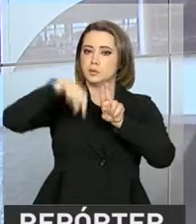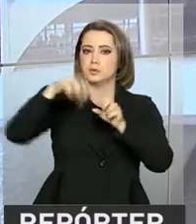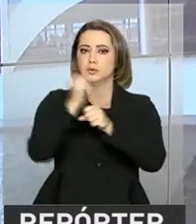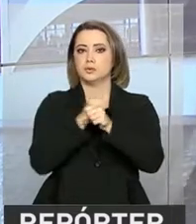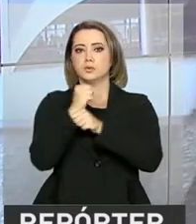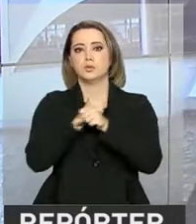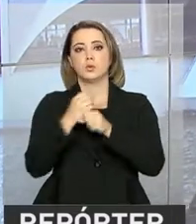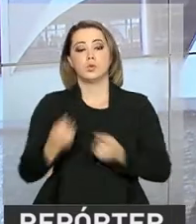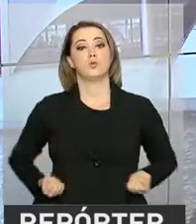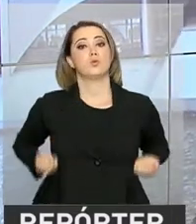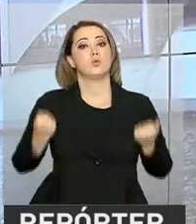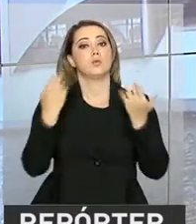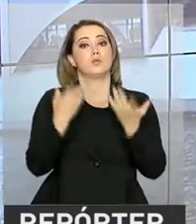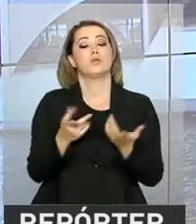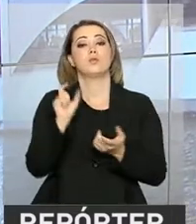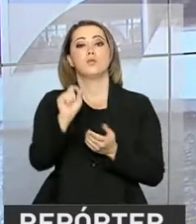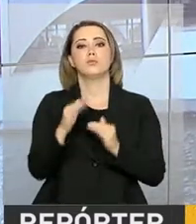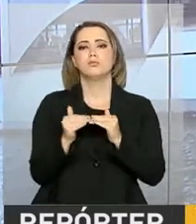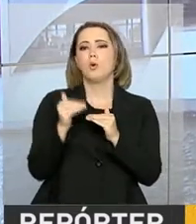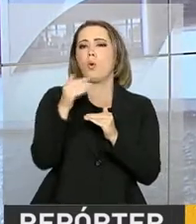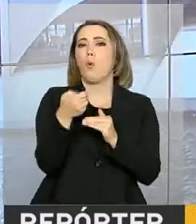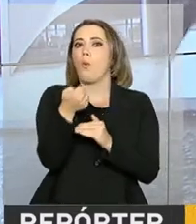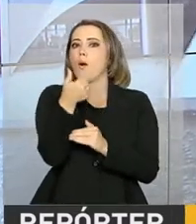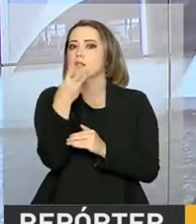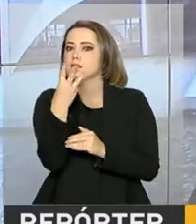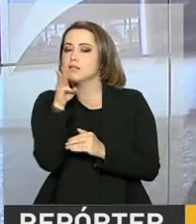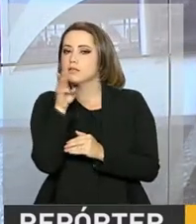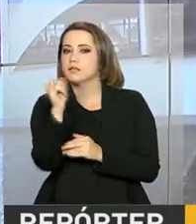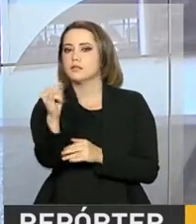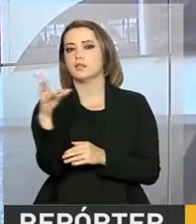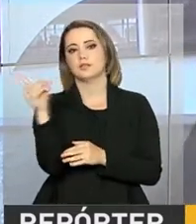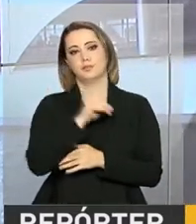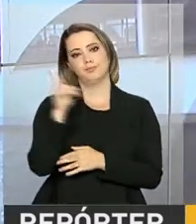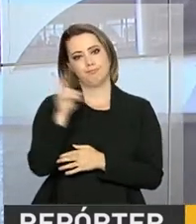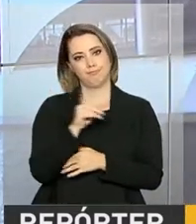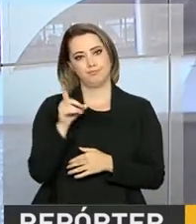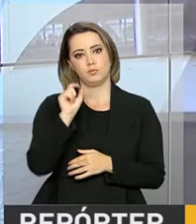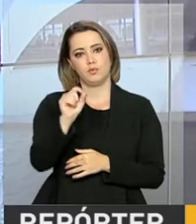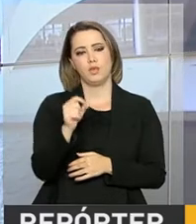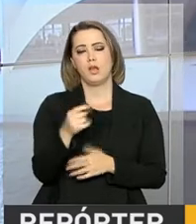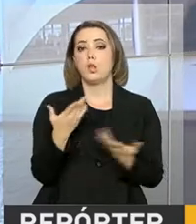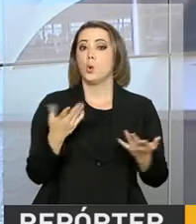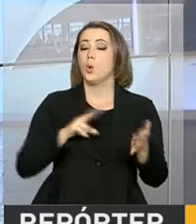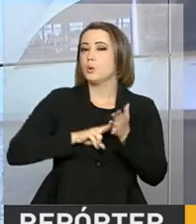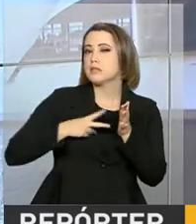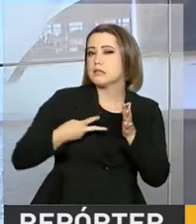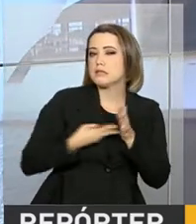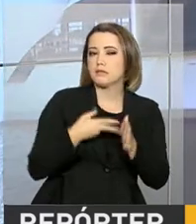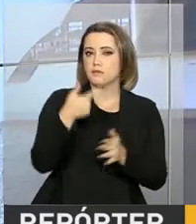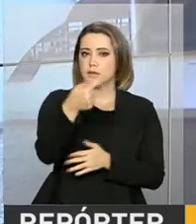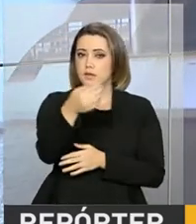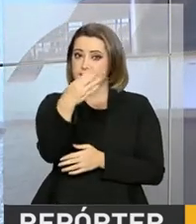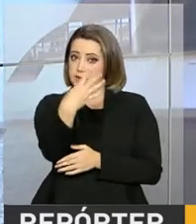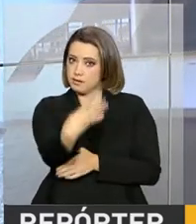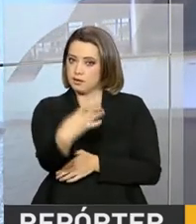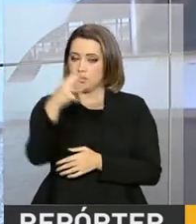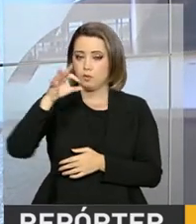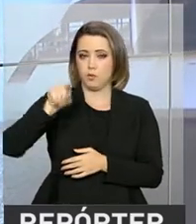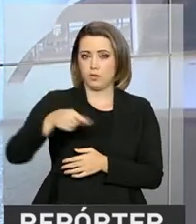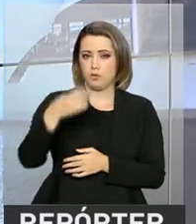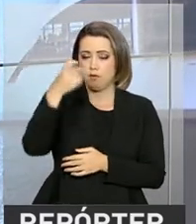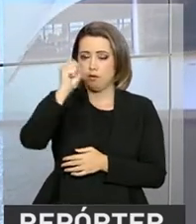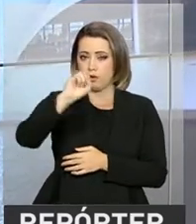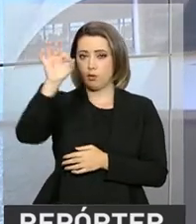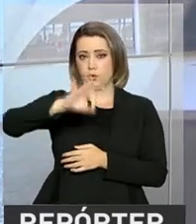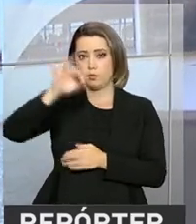gastos dos brasileiros lá fora ficaram em quase 3 bilhões de dólares. 74,8% acima do registrado